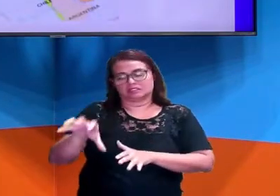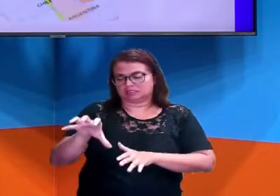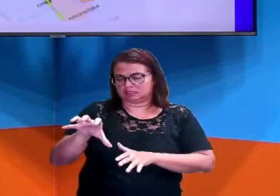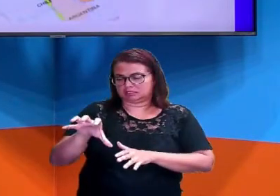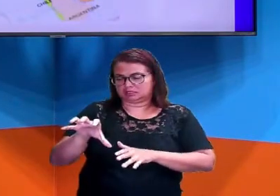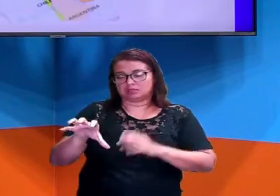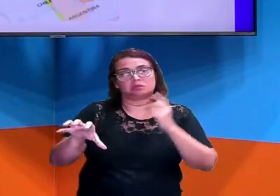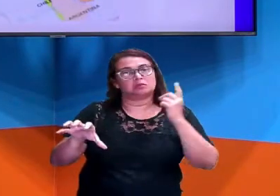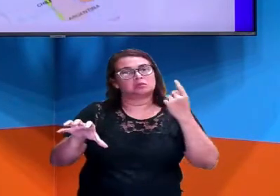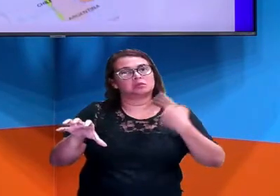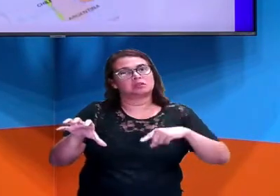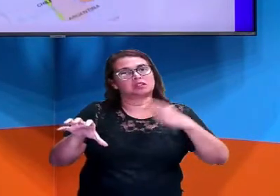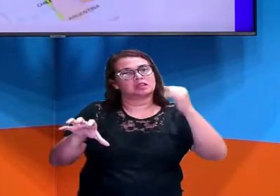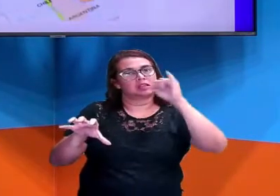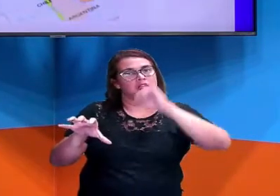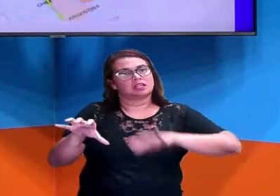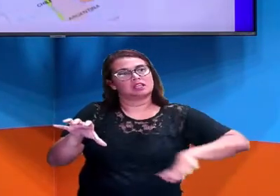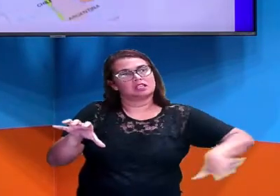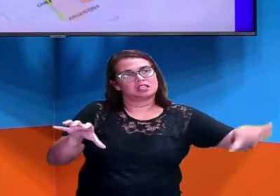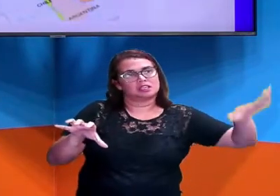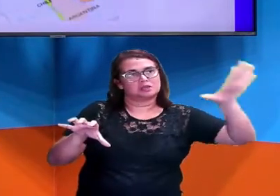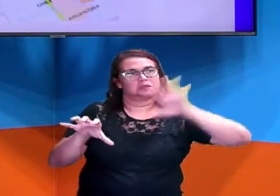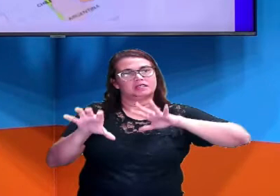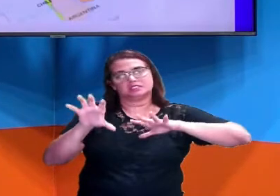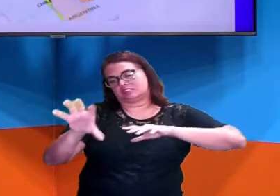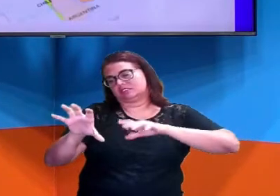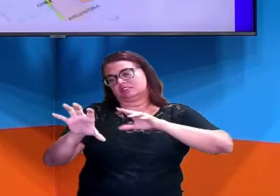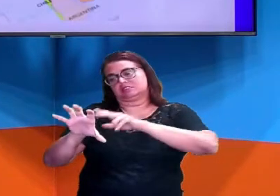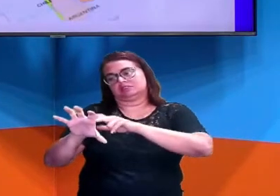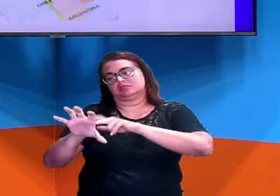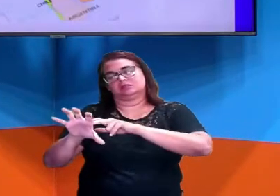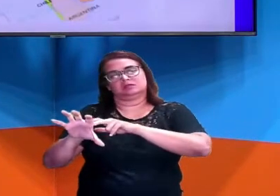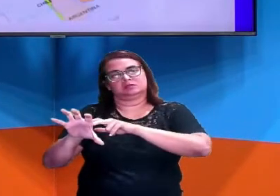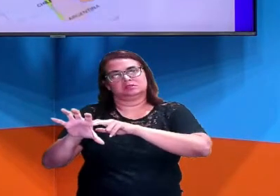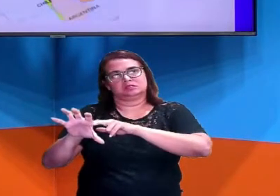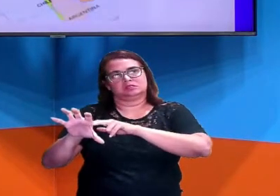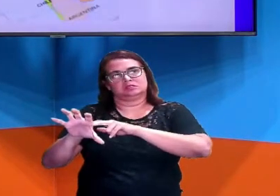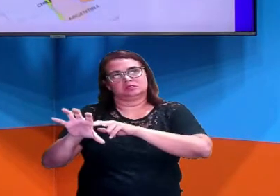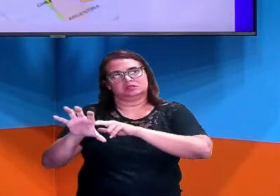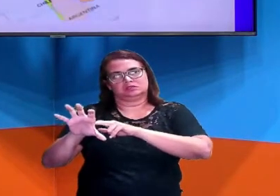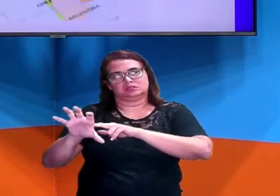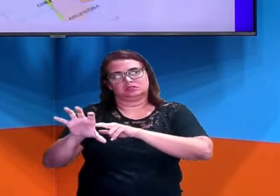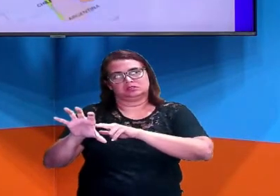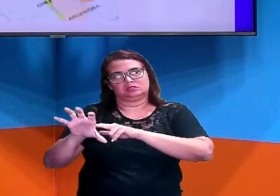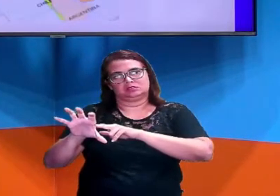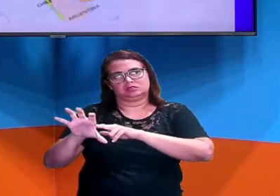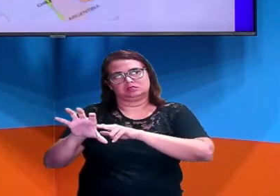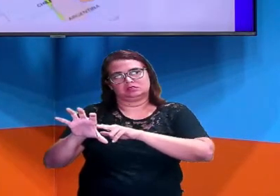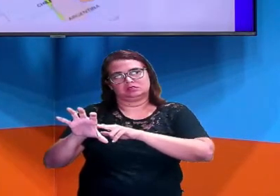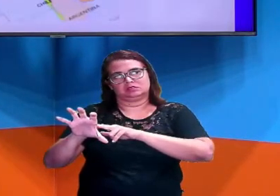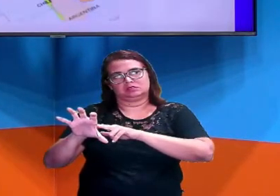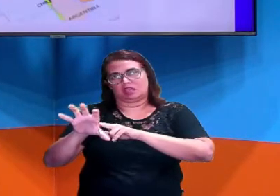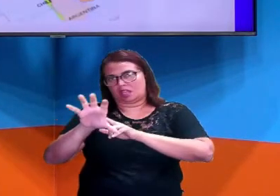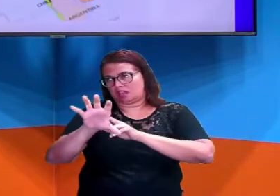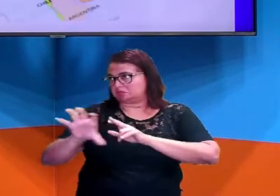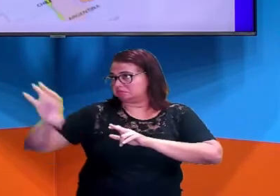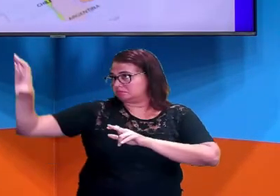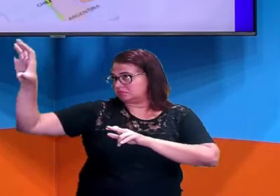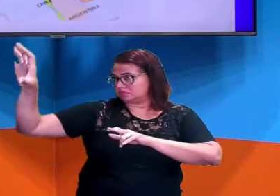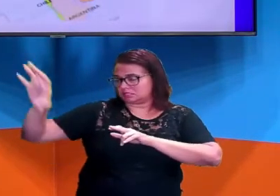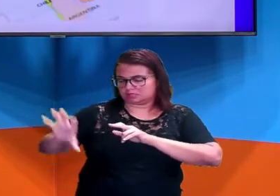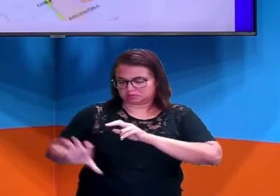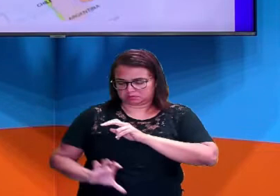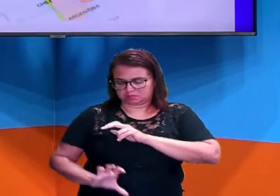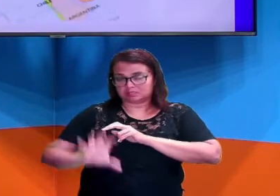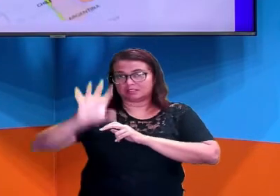está representando a imagem do mapa do Brasil, dentro desse mapa mundial, percebe-se que ela não muda de localização.